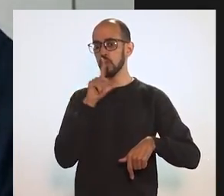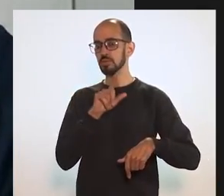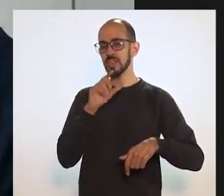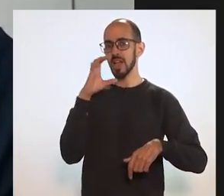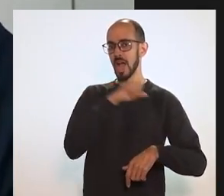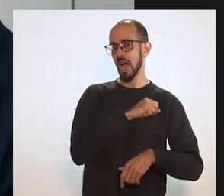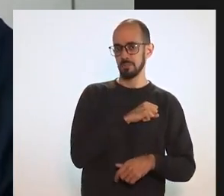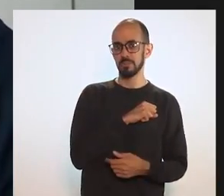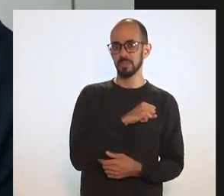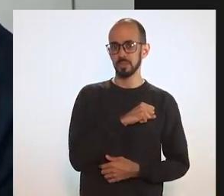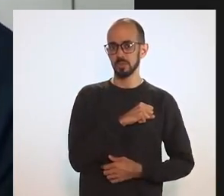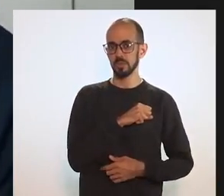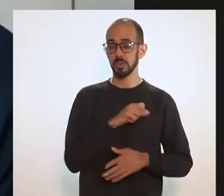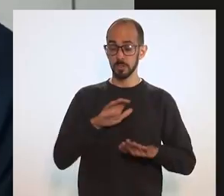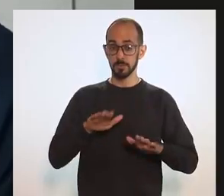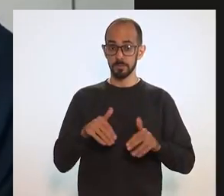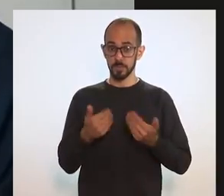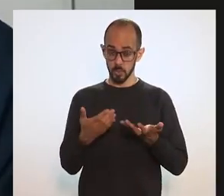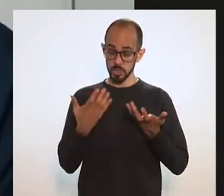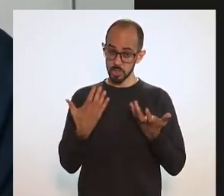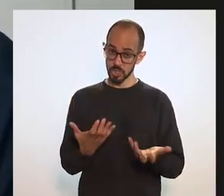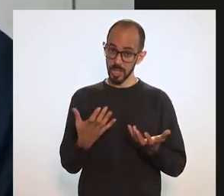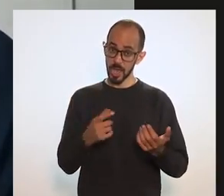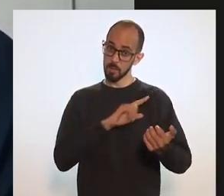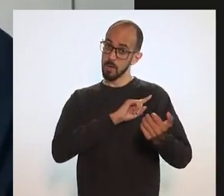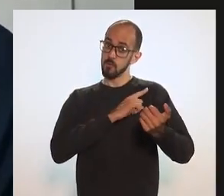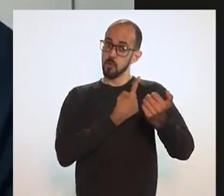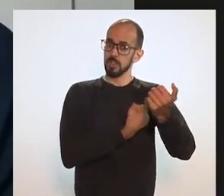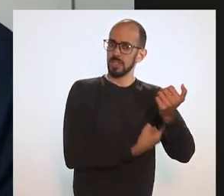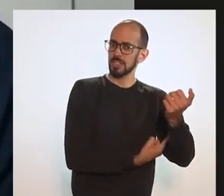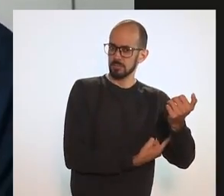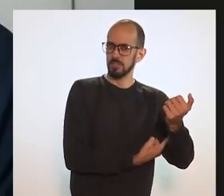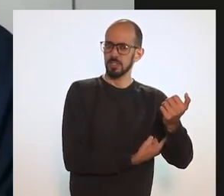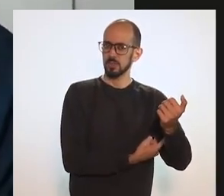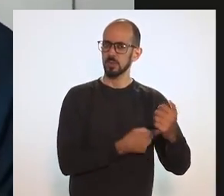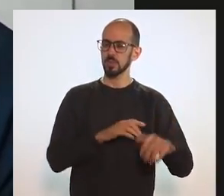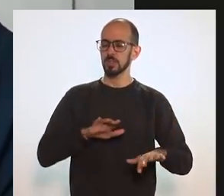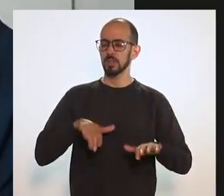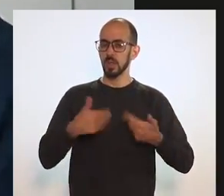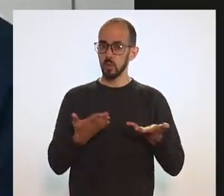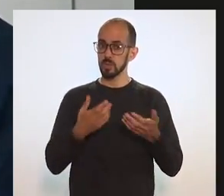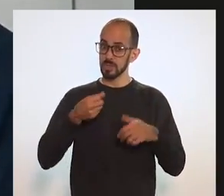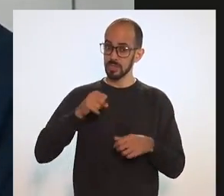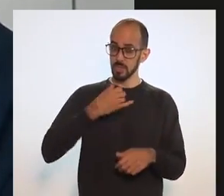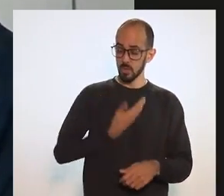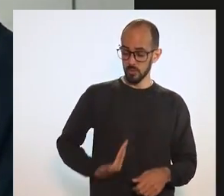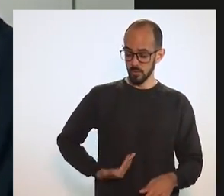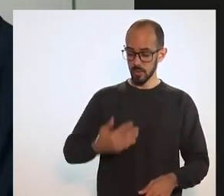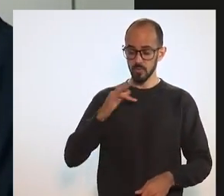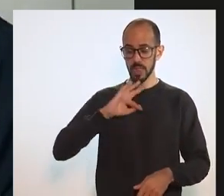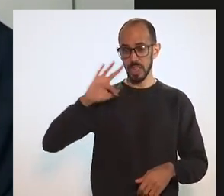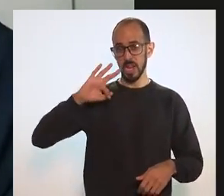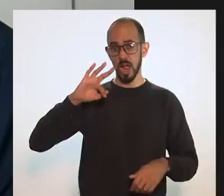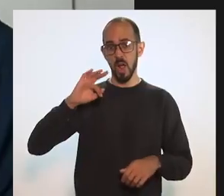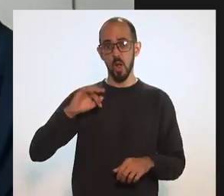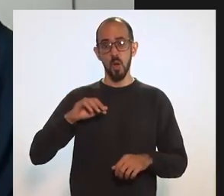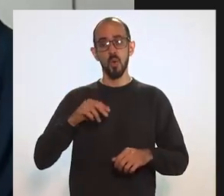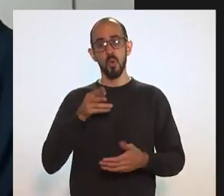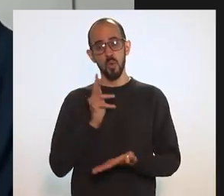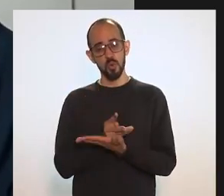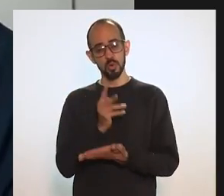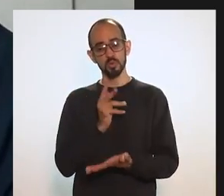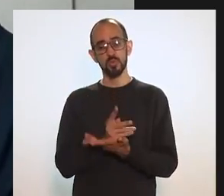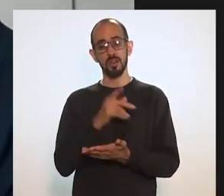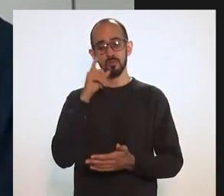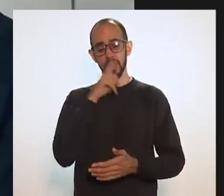Então, o que a gente quer é que, na verdade, o PNI se fortaleça. Se o governo federal continuar deixando lacunas, os governos estaduais